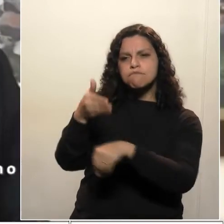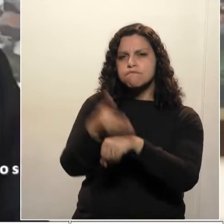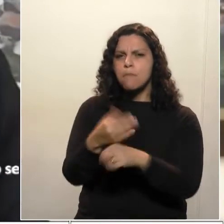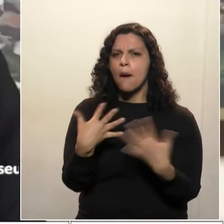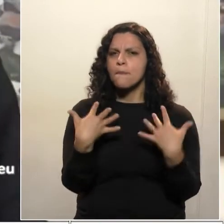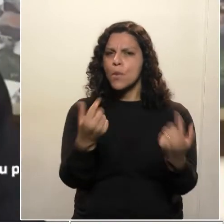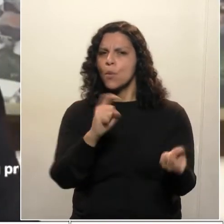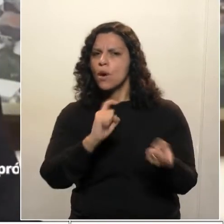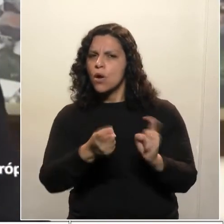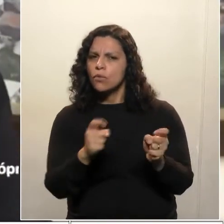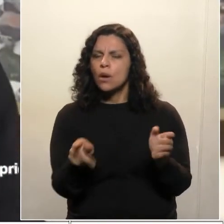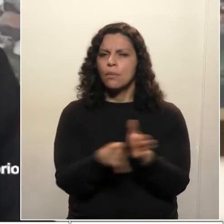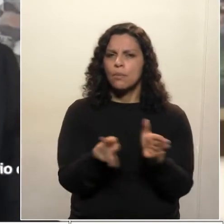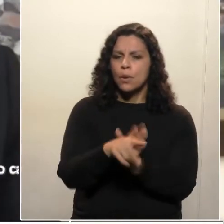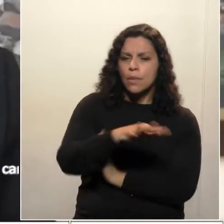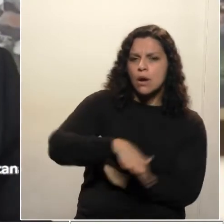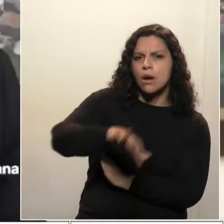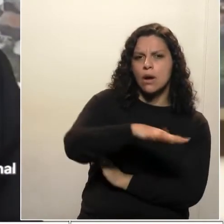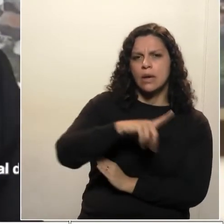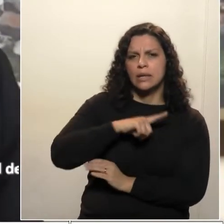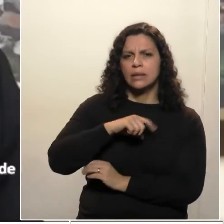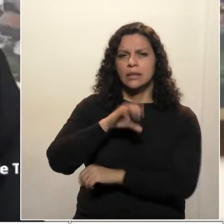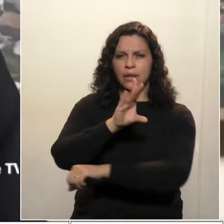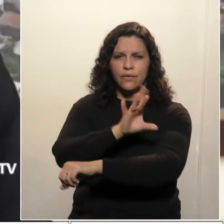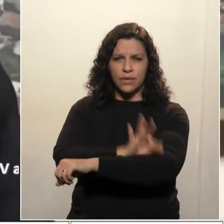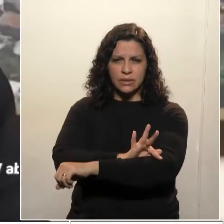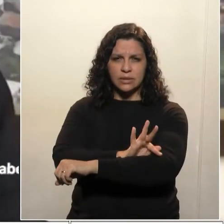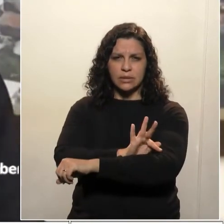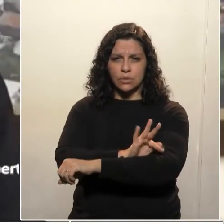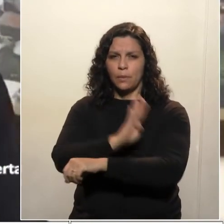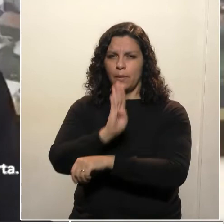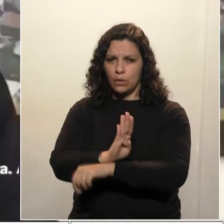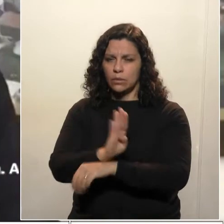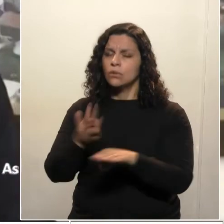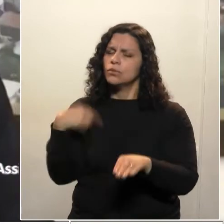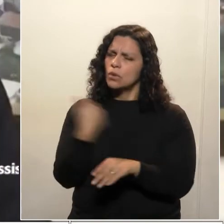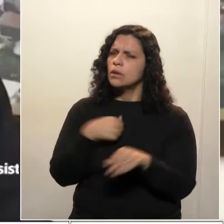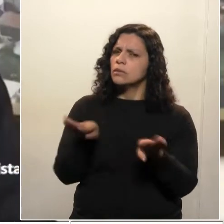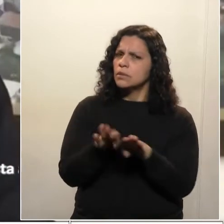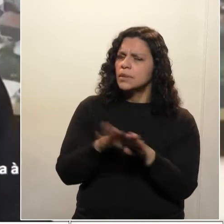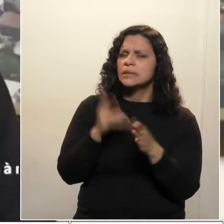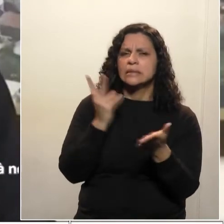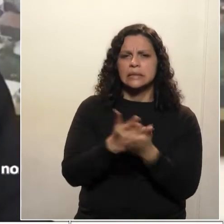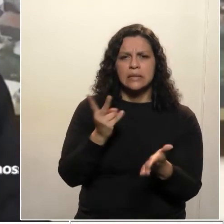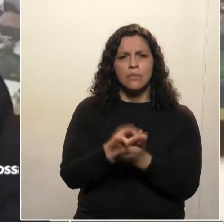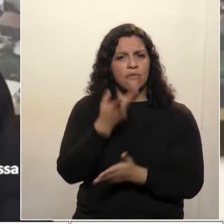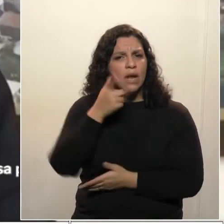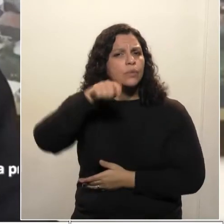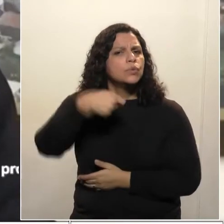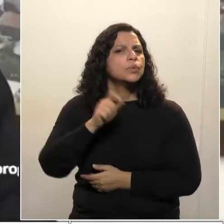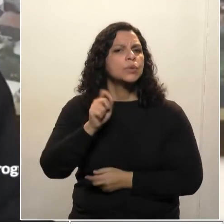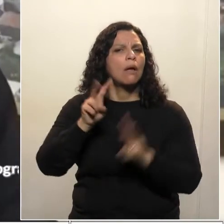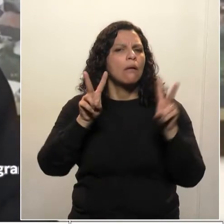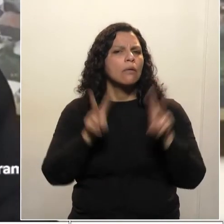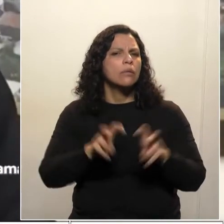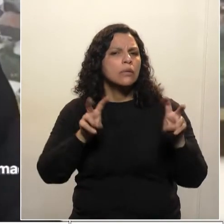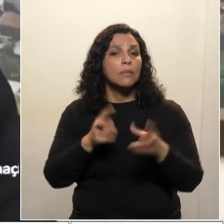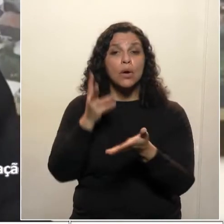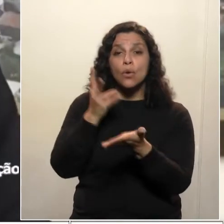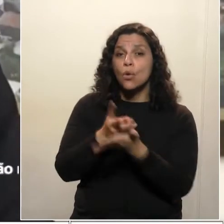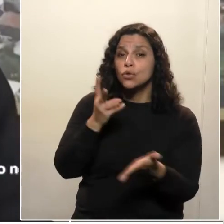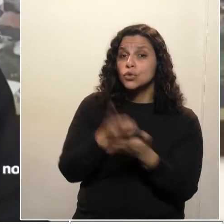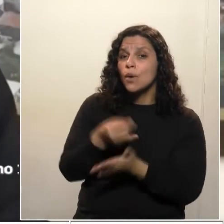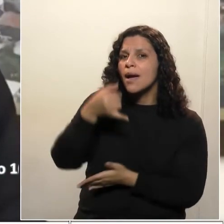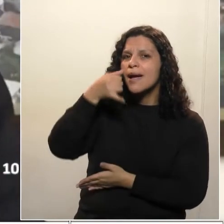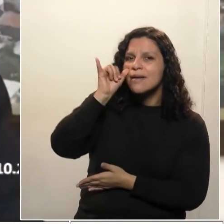audiência pública aqui na Unstop, em Francisco Beltrão, nós sempre batemos também na tecla da manutenção